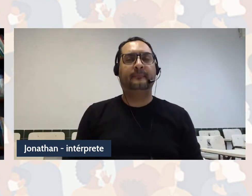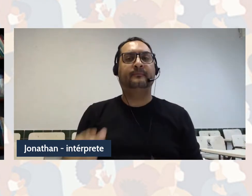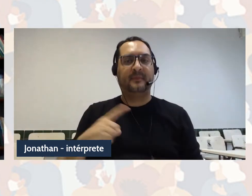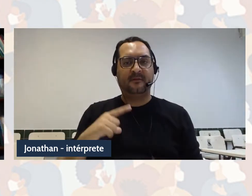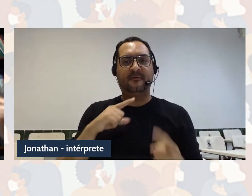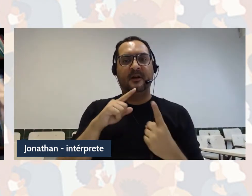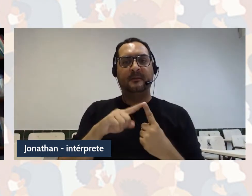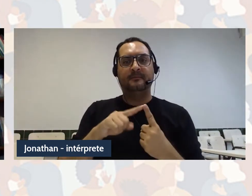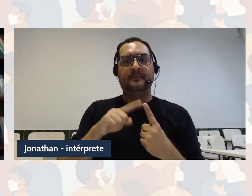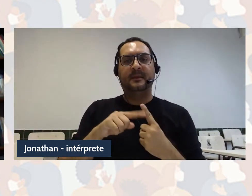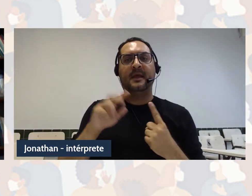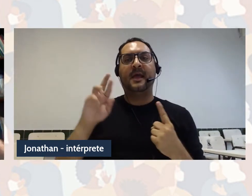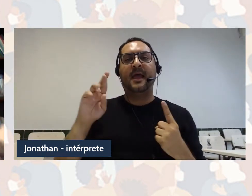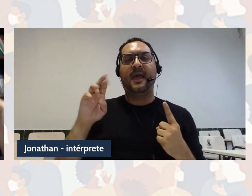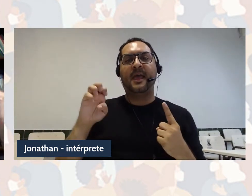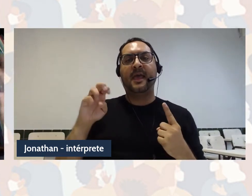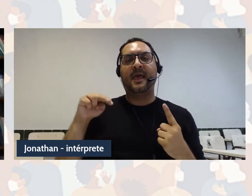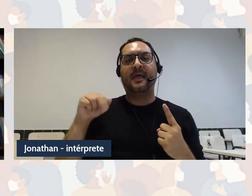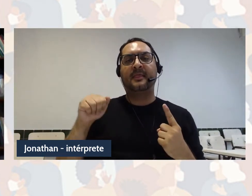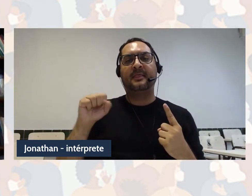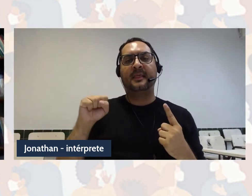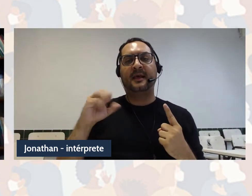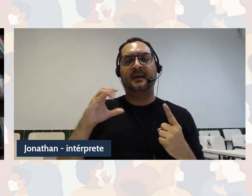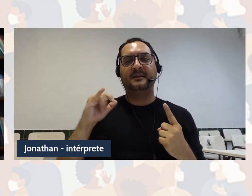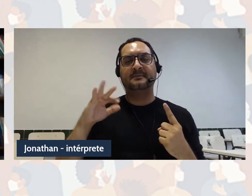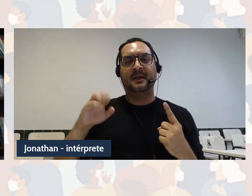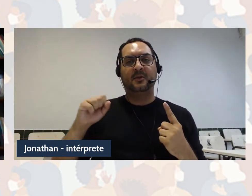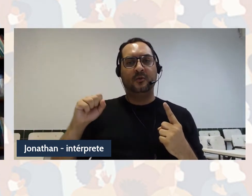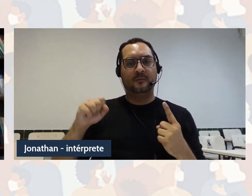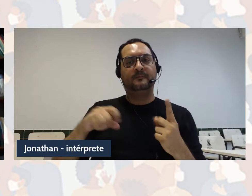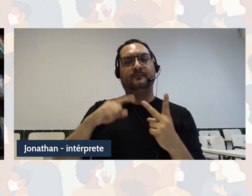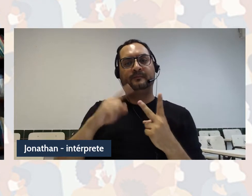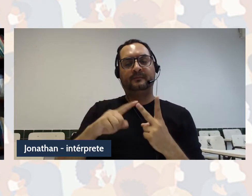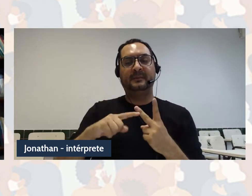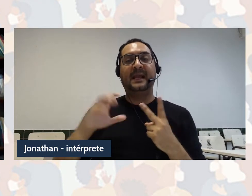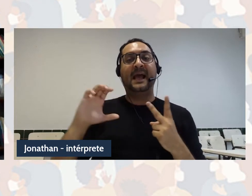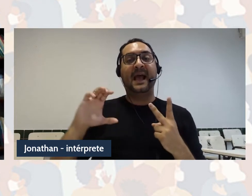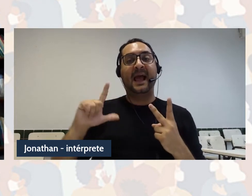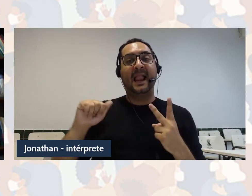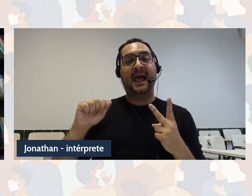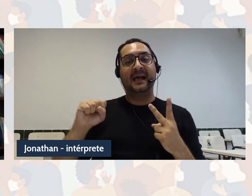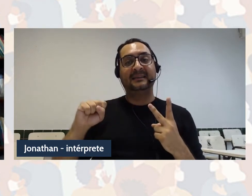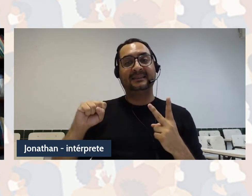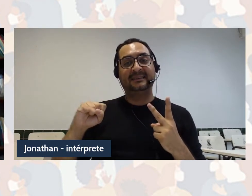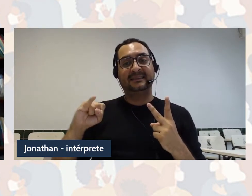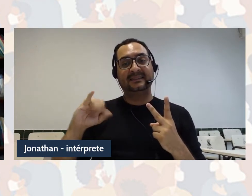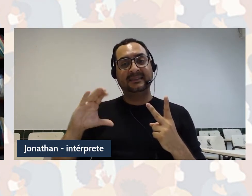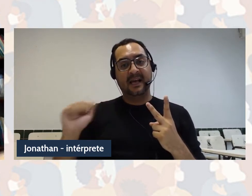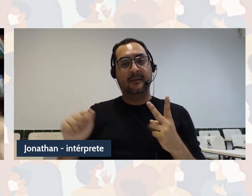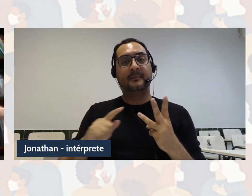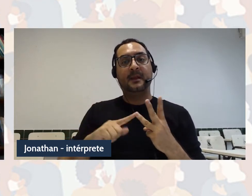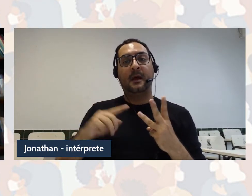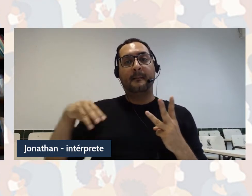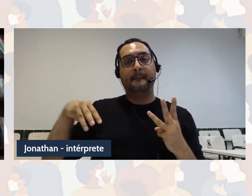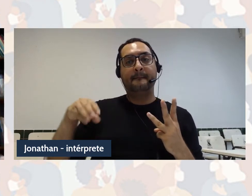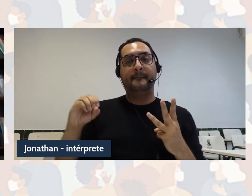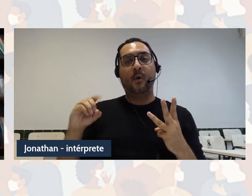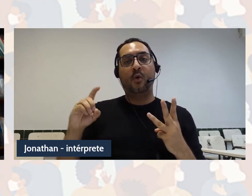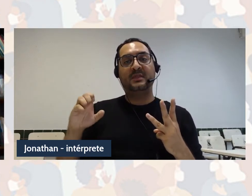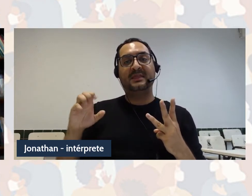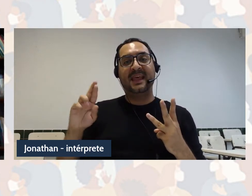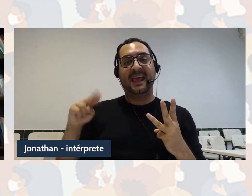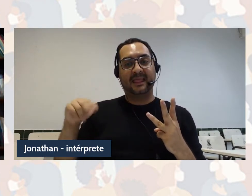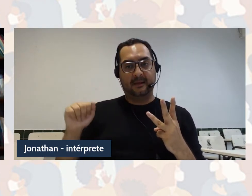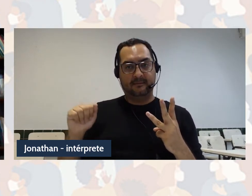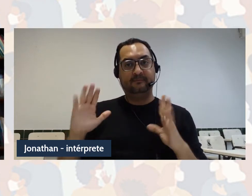da Renascença, uma clássica e ele vai falar da moderna, né. Então, o que que seria essa episteme moderna,